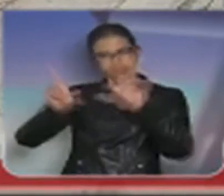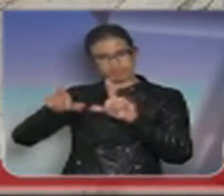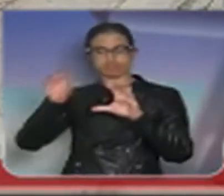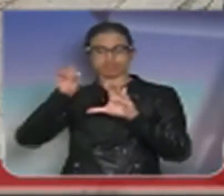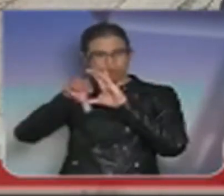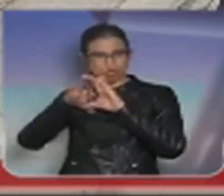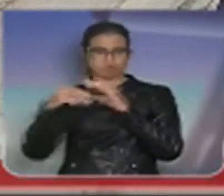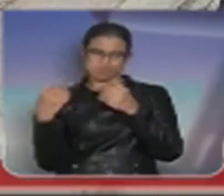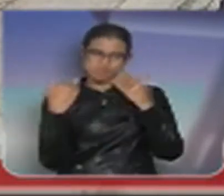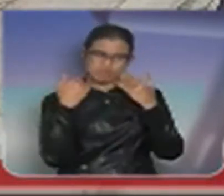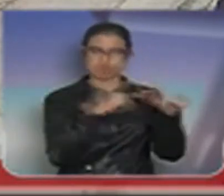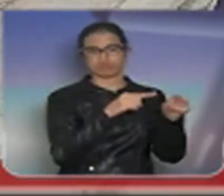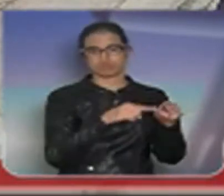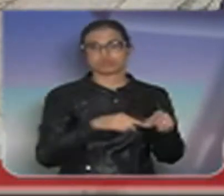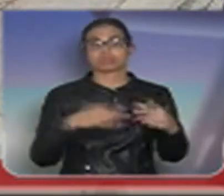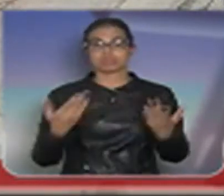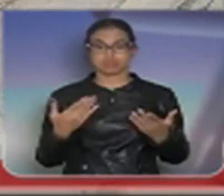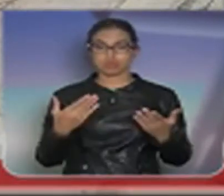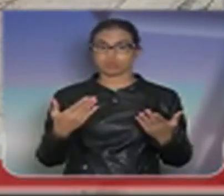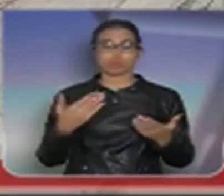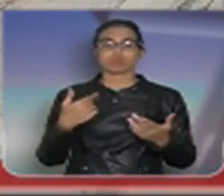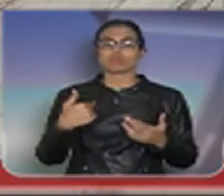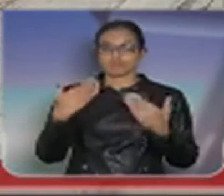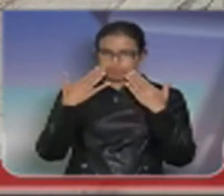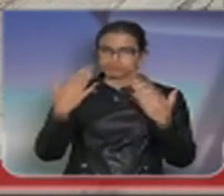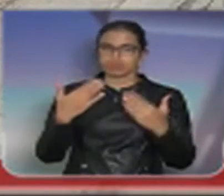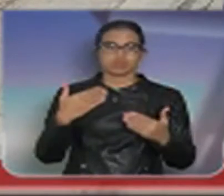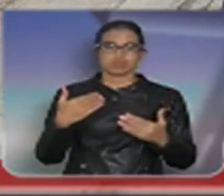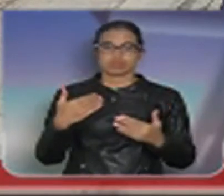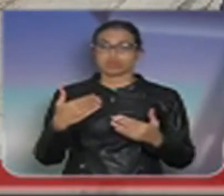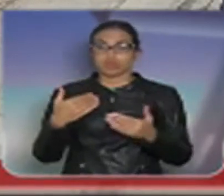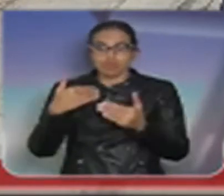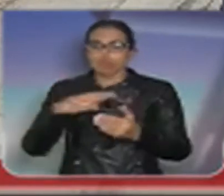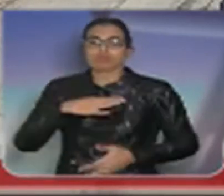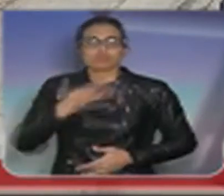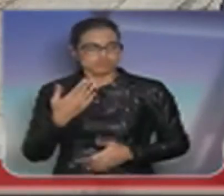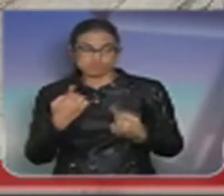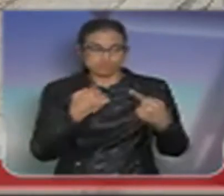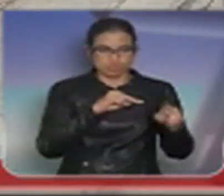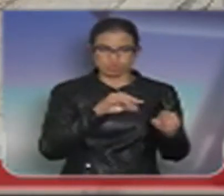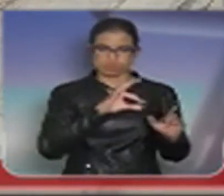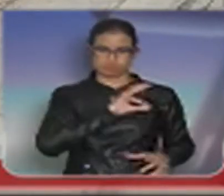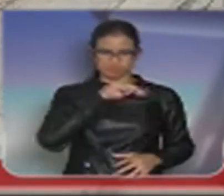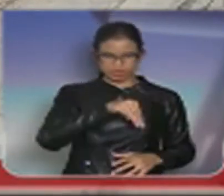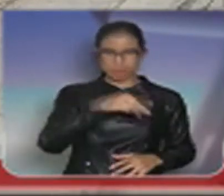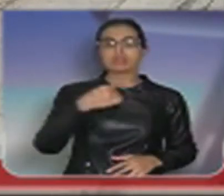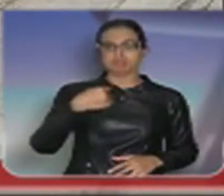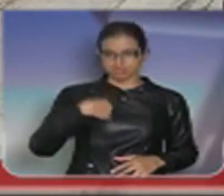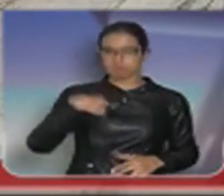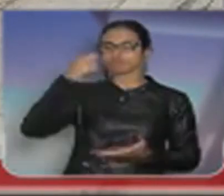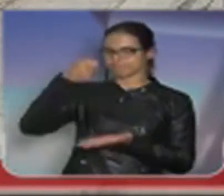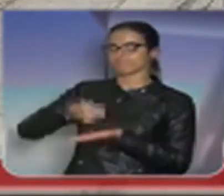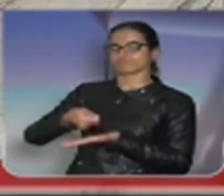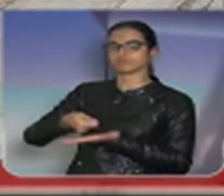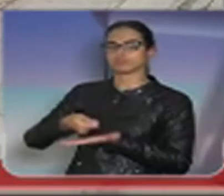deixar bem claro que daqui para frente, qualquer atitude contra a polícia militar, eu tomaria as medidas legais que o caso requer também.